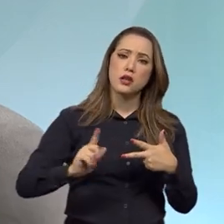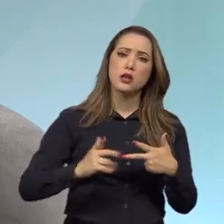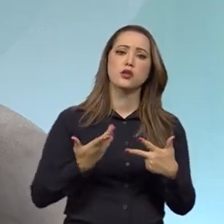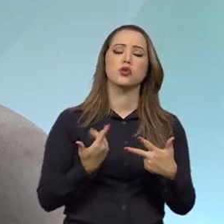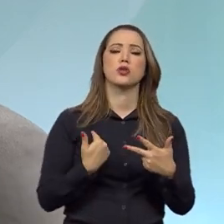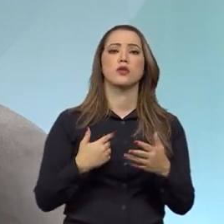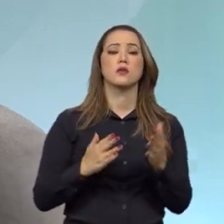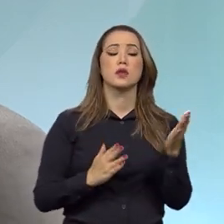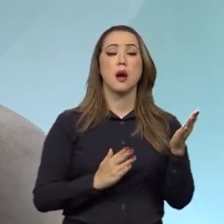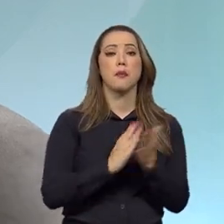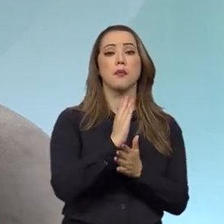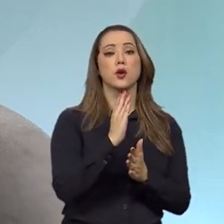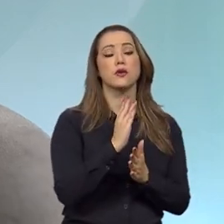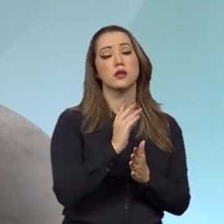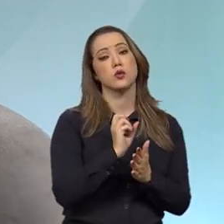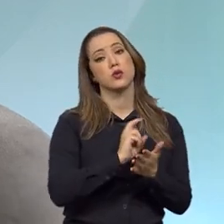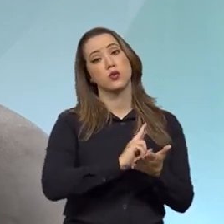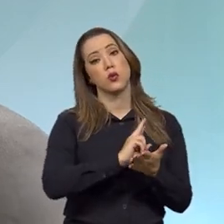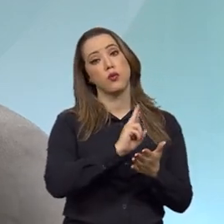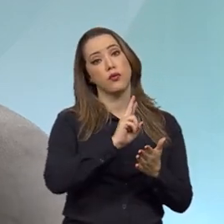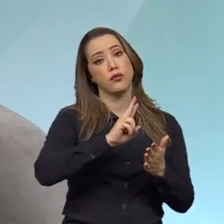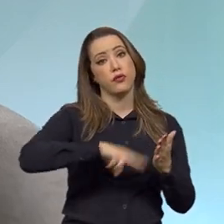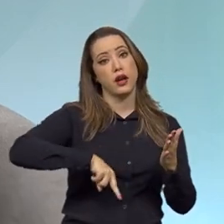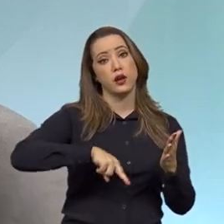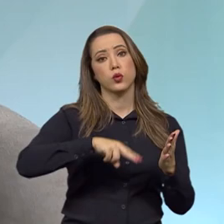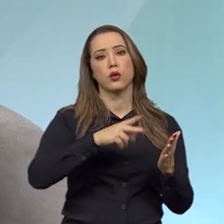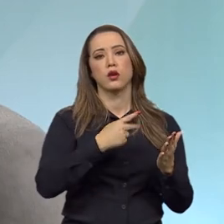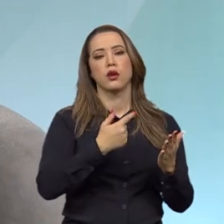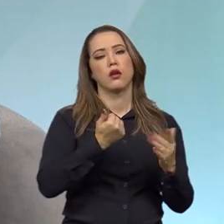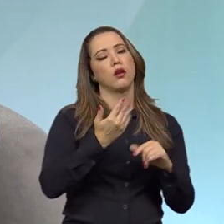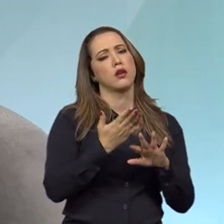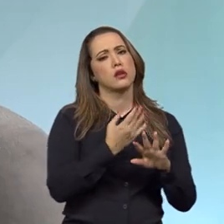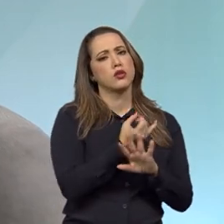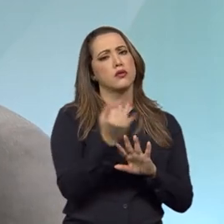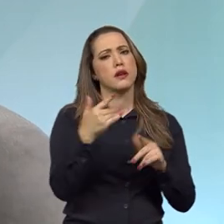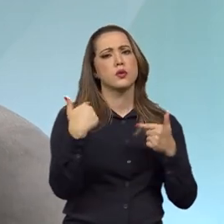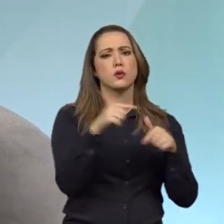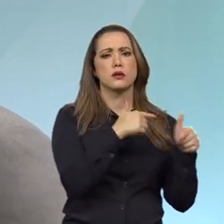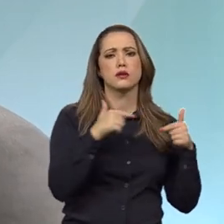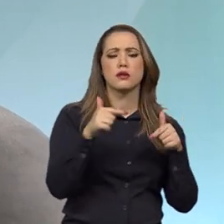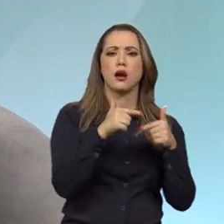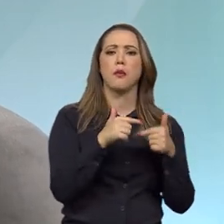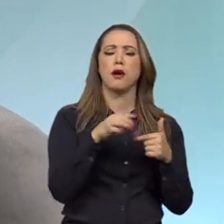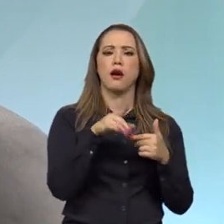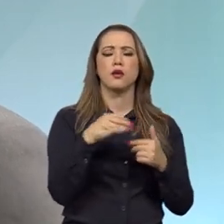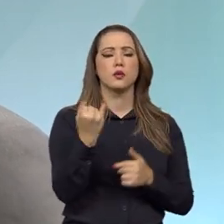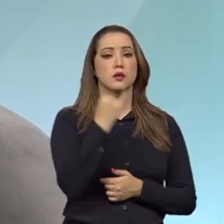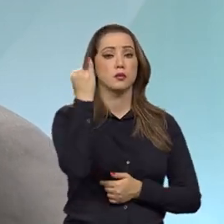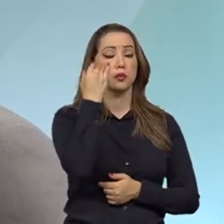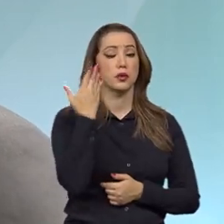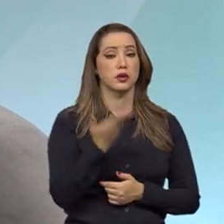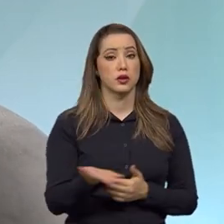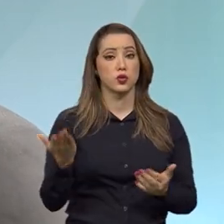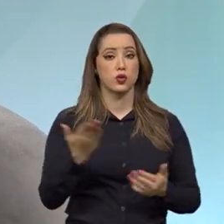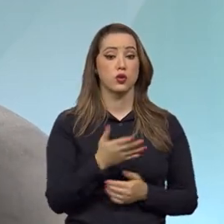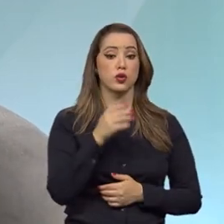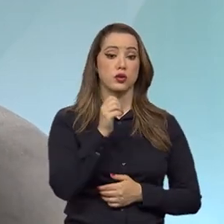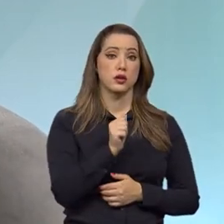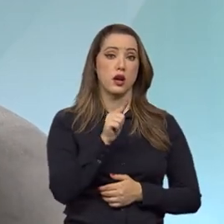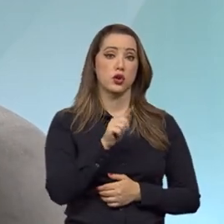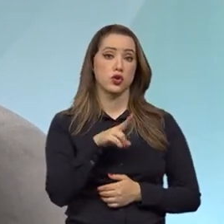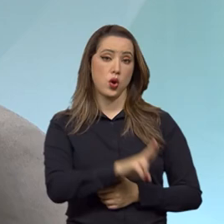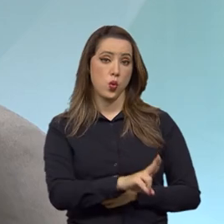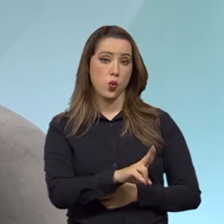em sanções e vetos, enfim, uma gama de atuação jurídica, de fato, um escritório de Advocacia Jurídica estreito-senso,